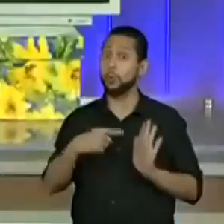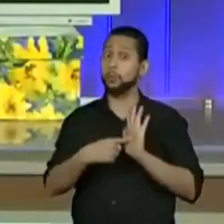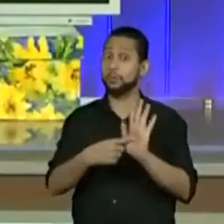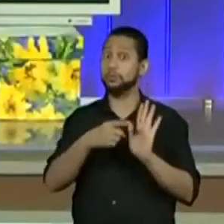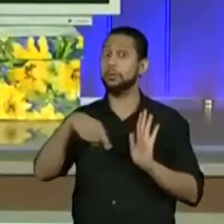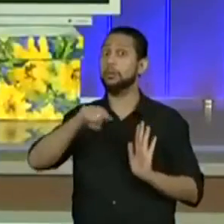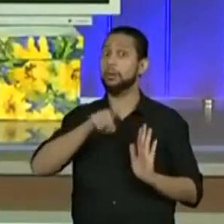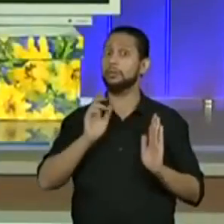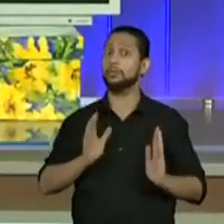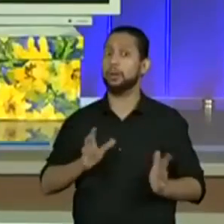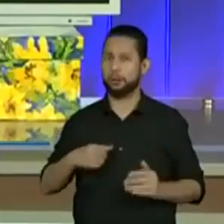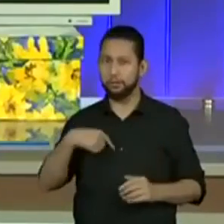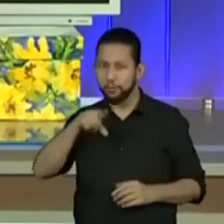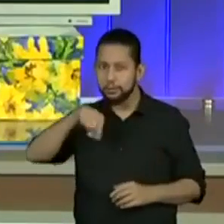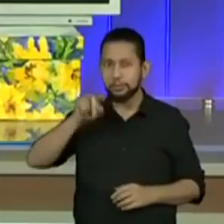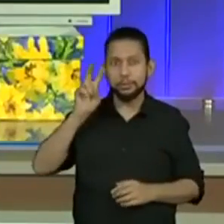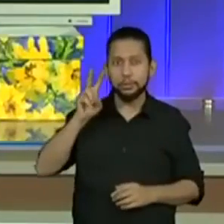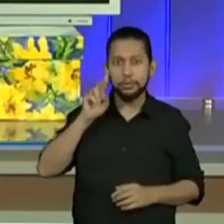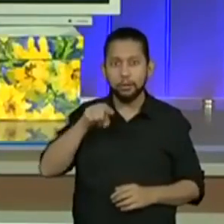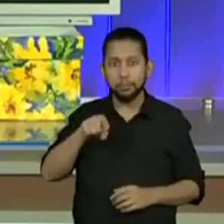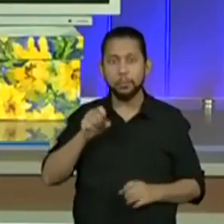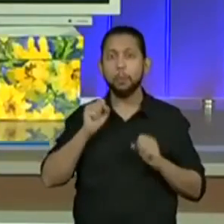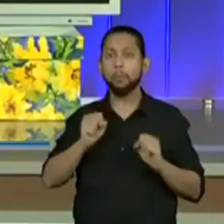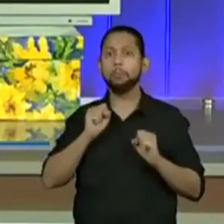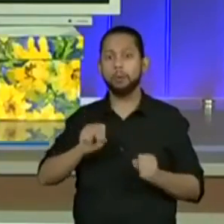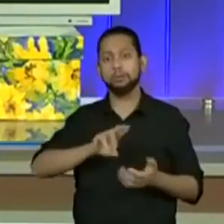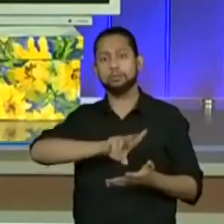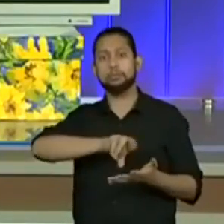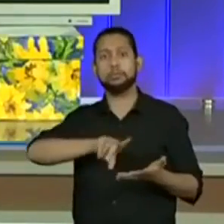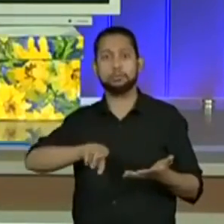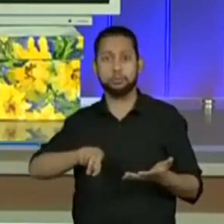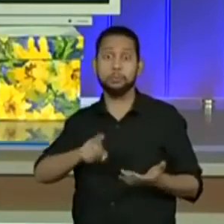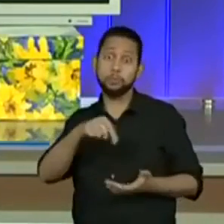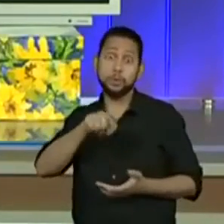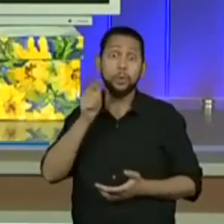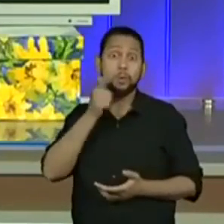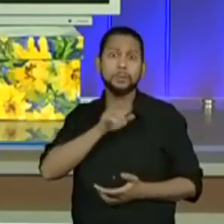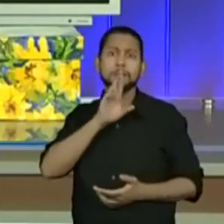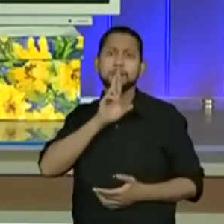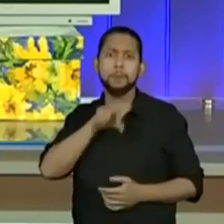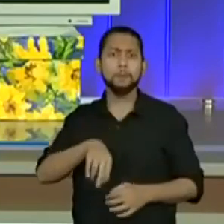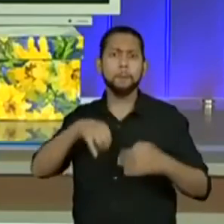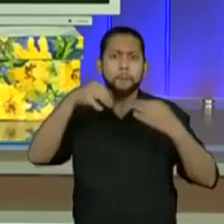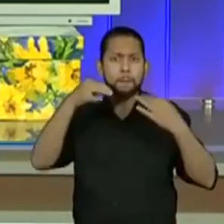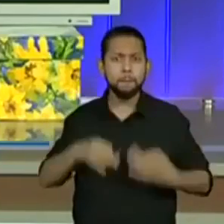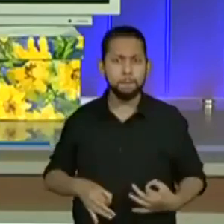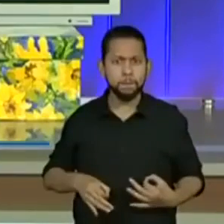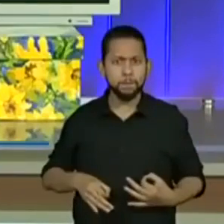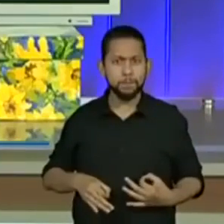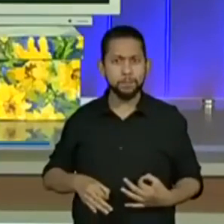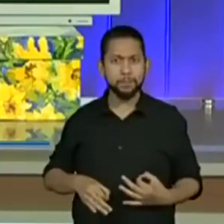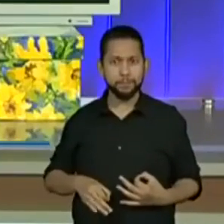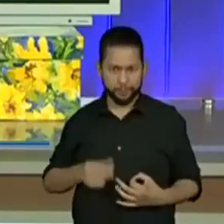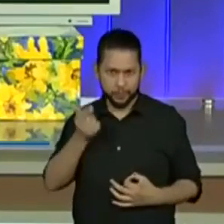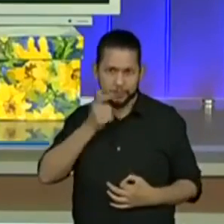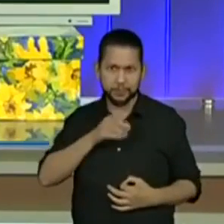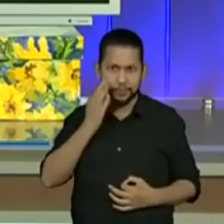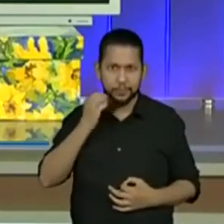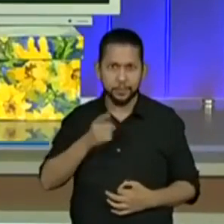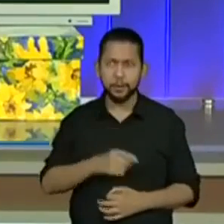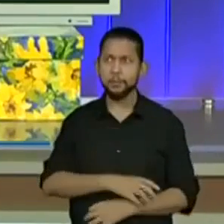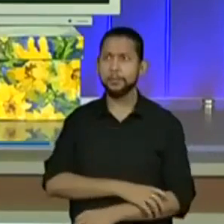inclusive. Será que vocês lembram algumas possibilidades para o aluno chegar na resposta correta de um evento aleatório?